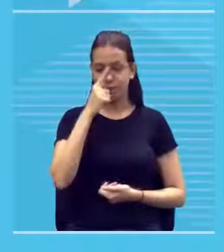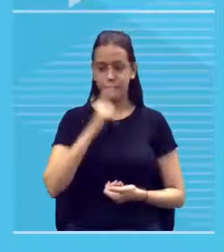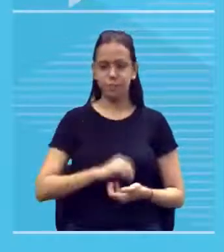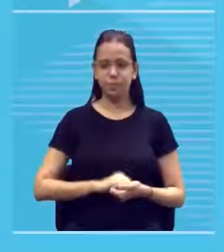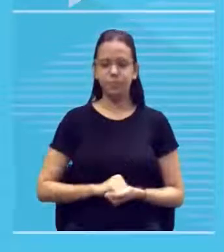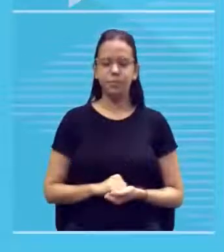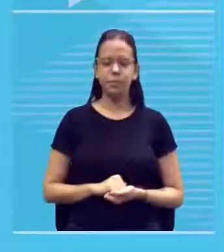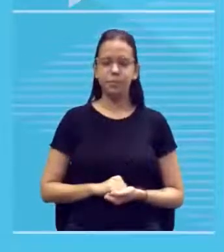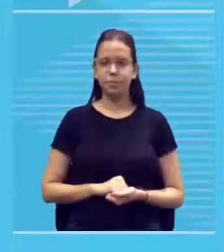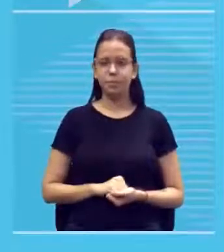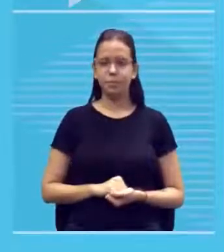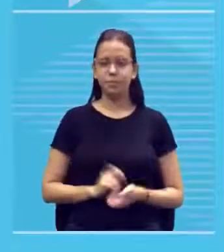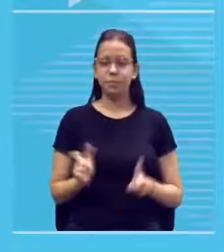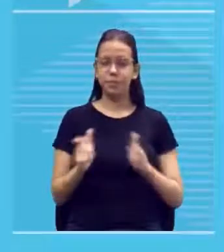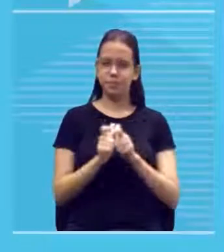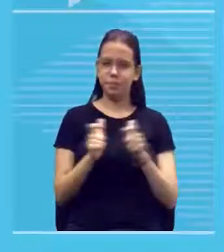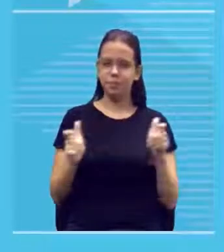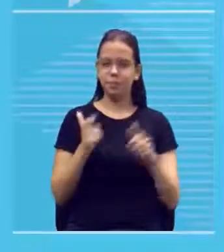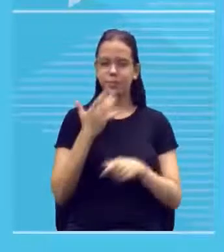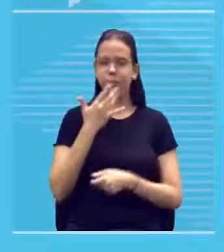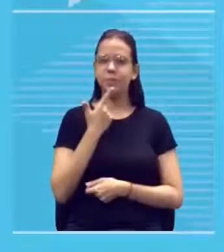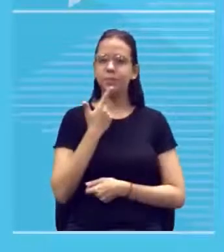a maioria é vermelha